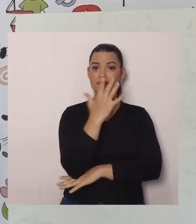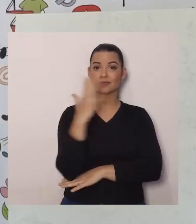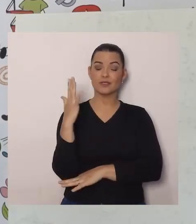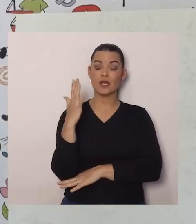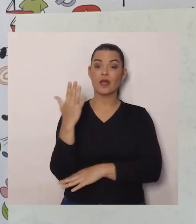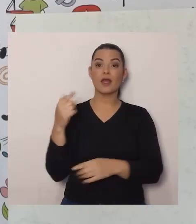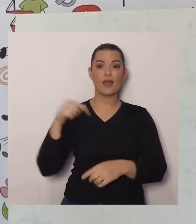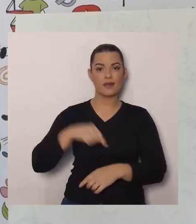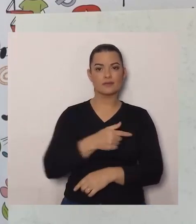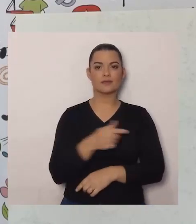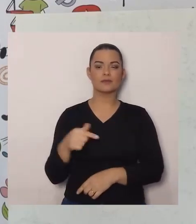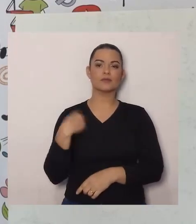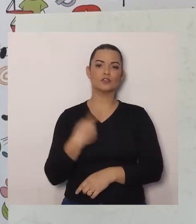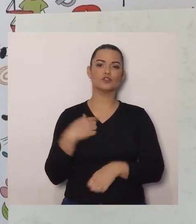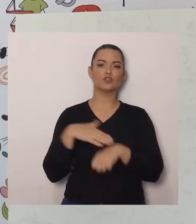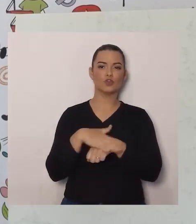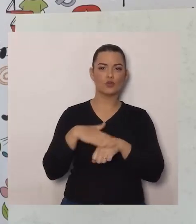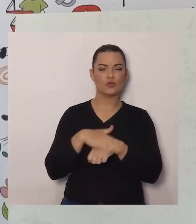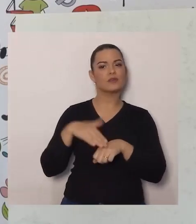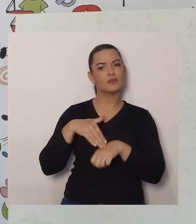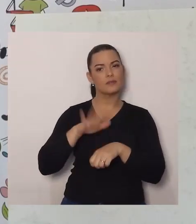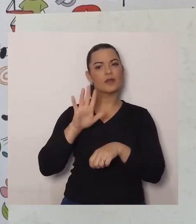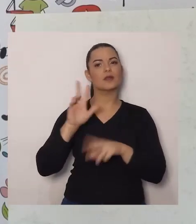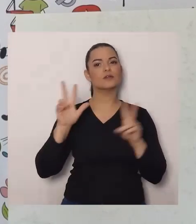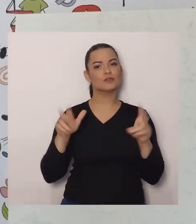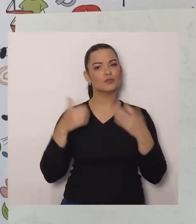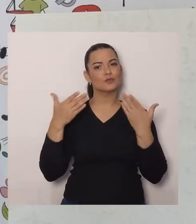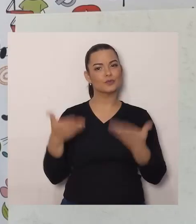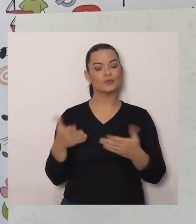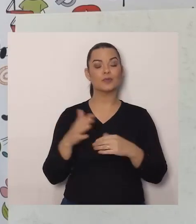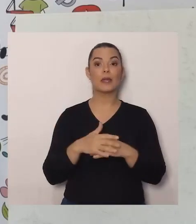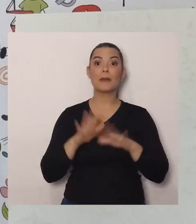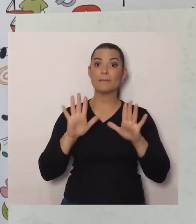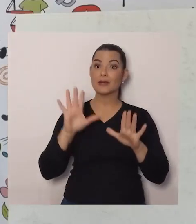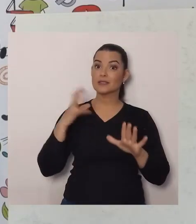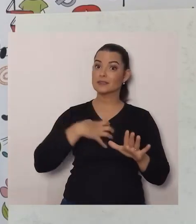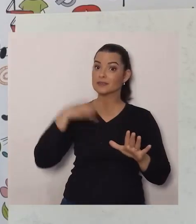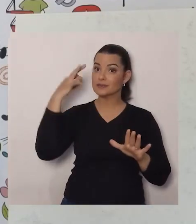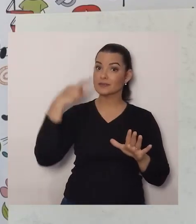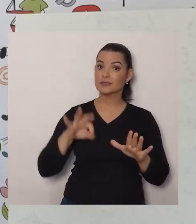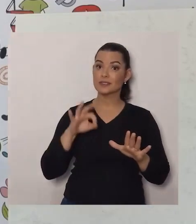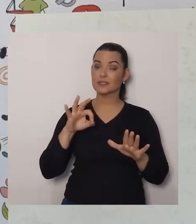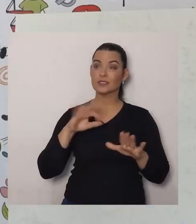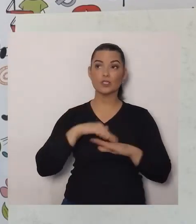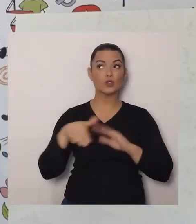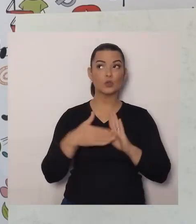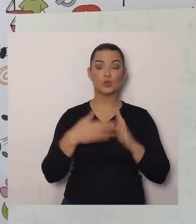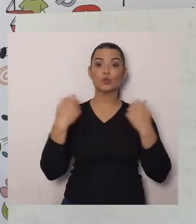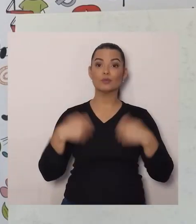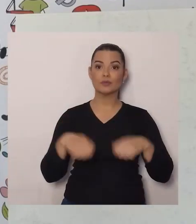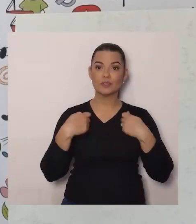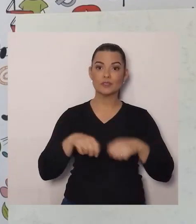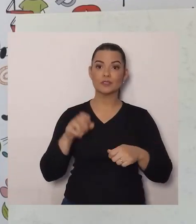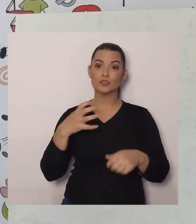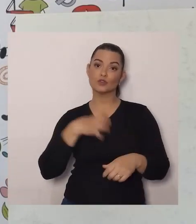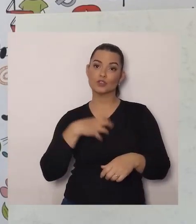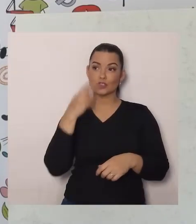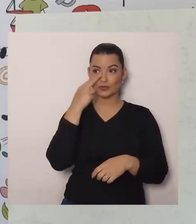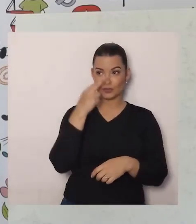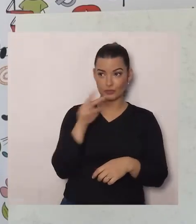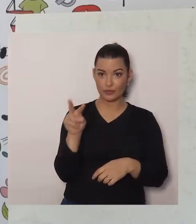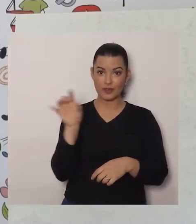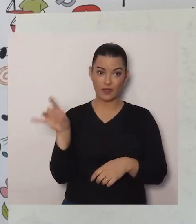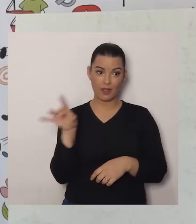Para que possamos ter a certeza de que tudo depende mesmo do nosso ponto de Eu trouxe uma proposta,